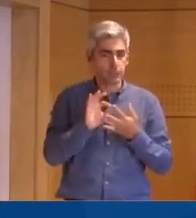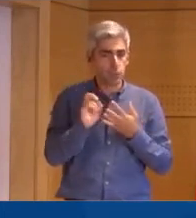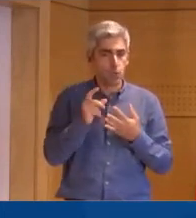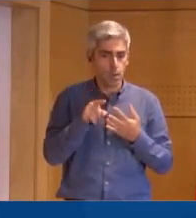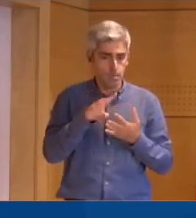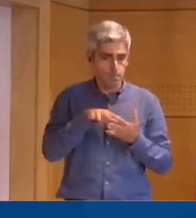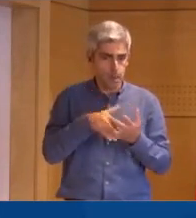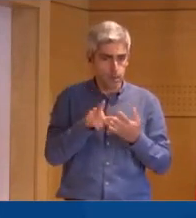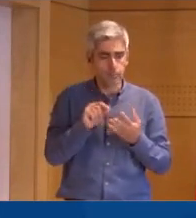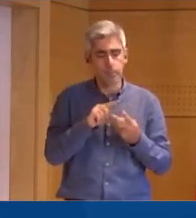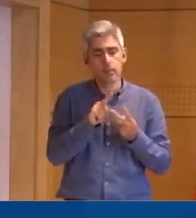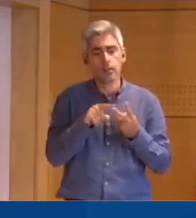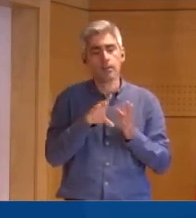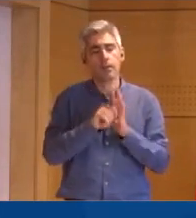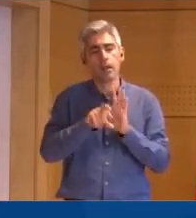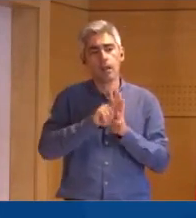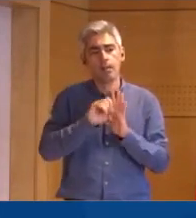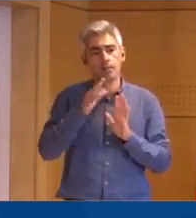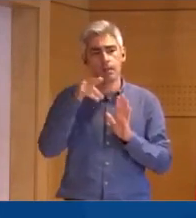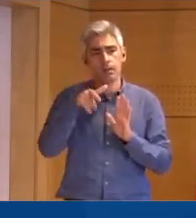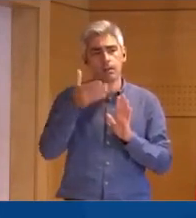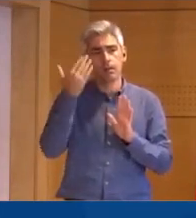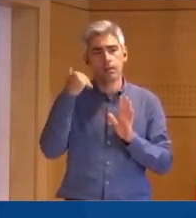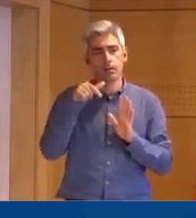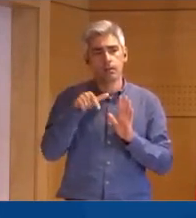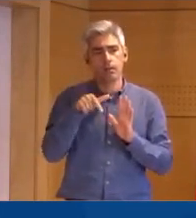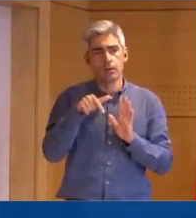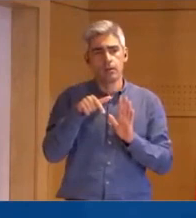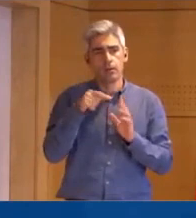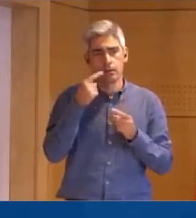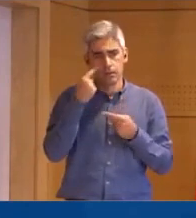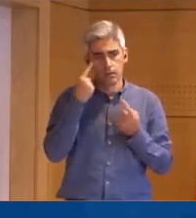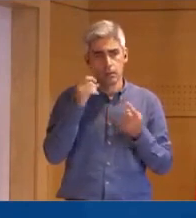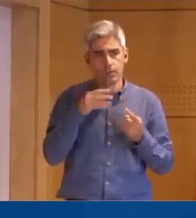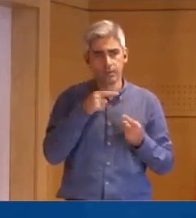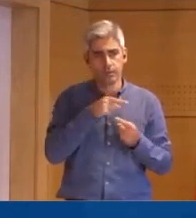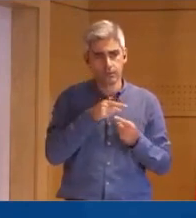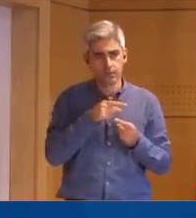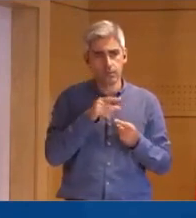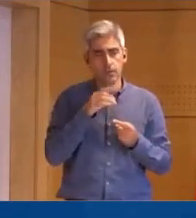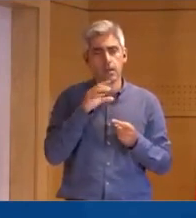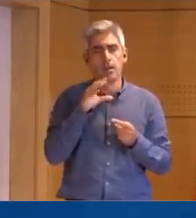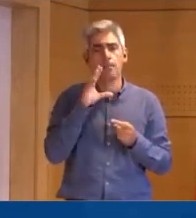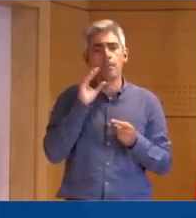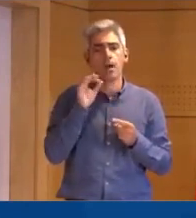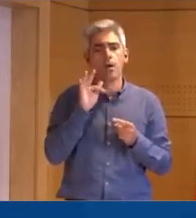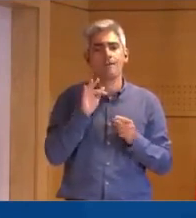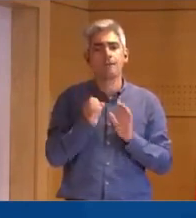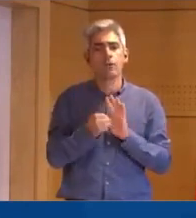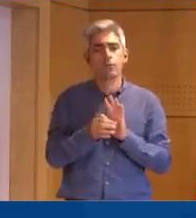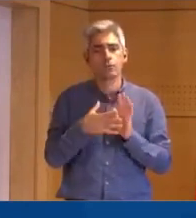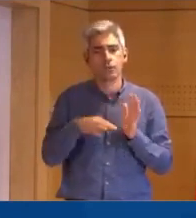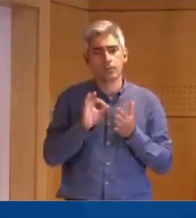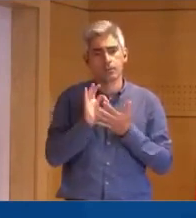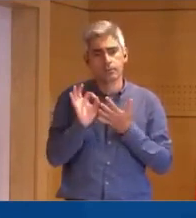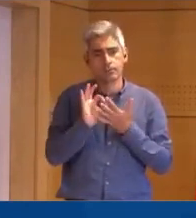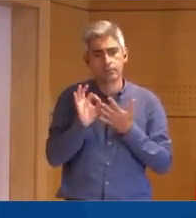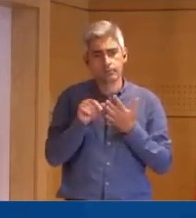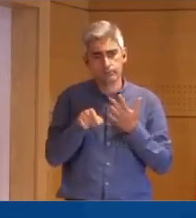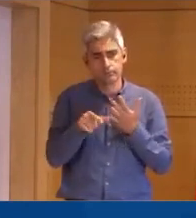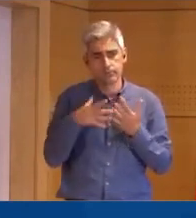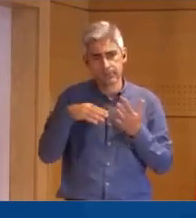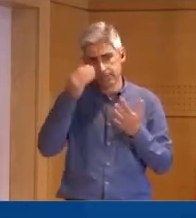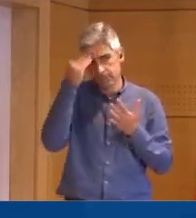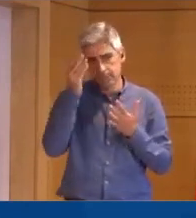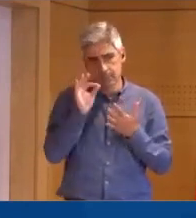Depois, também, sobre o primeiro decreto-lei, sobre um dos decretos-leis que anunciou no início, sobre o Banco de Fomento. Gostava que o detalhasse, na medida em